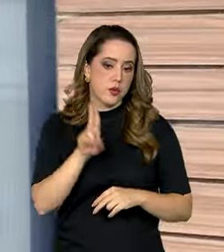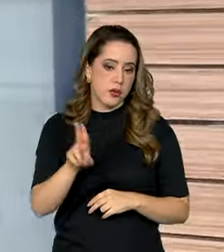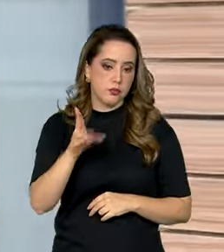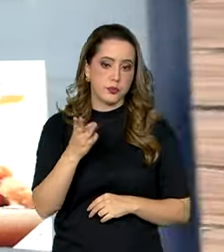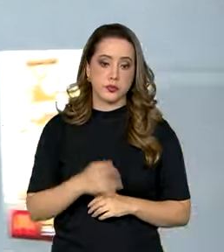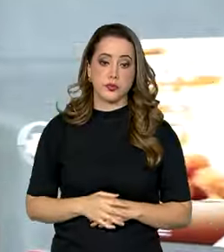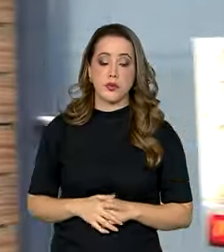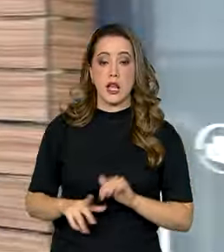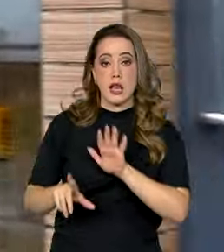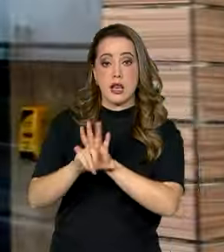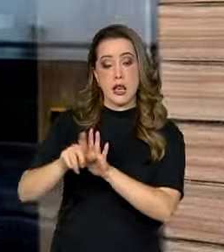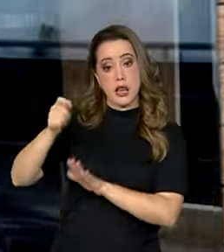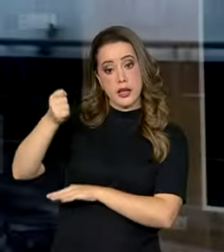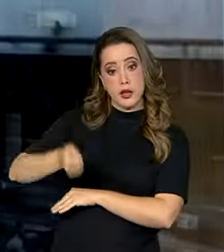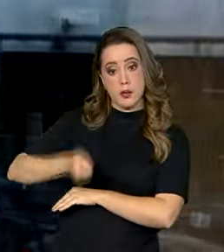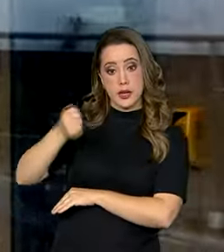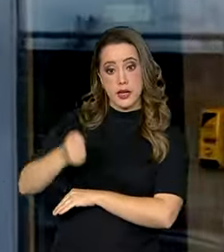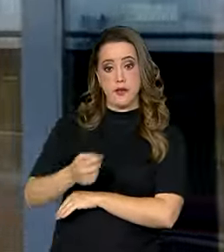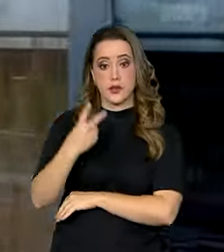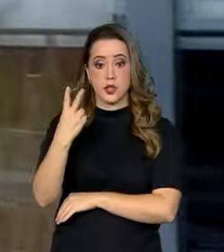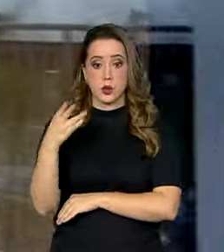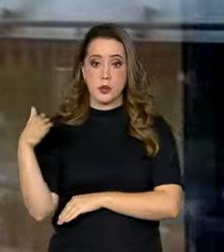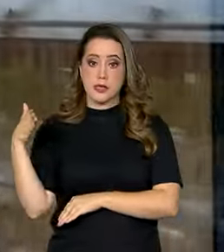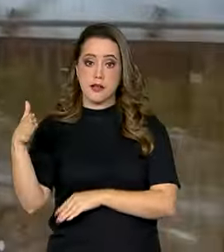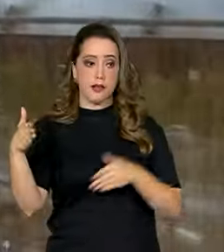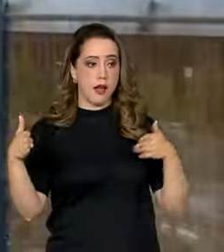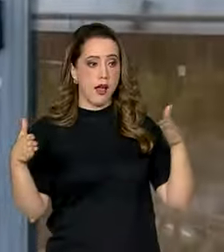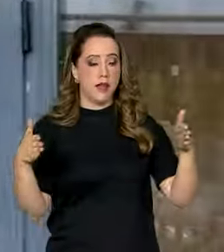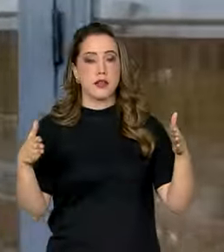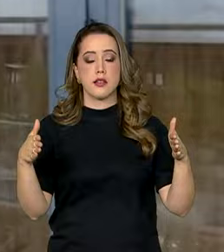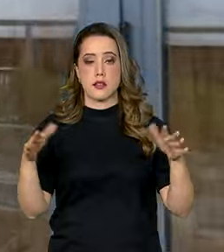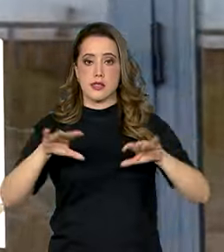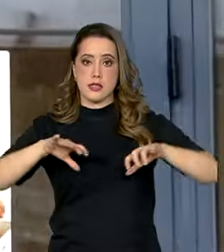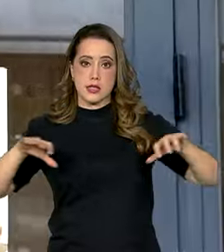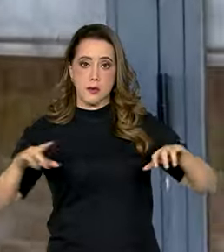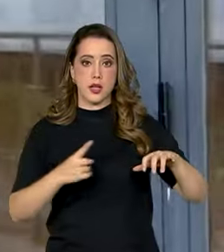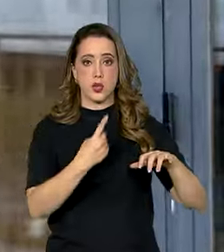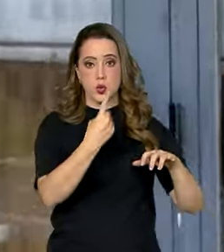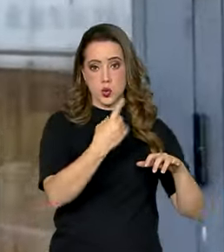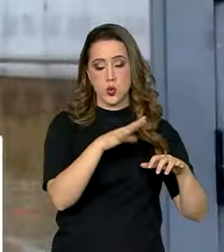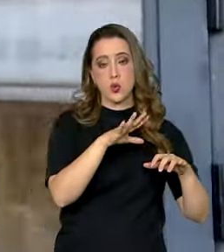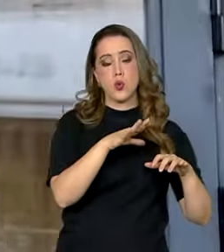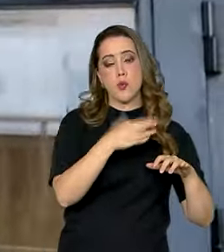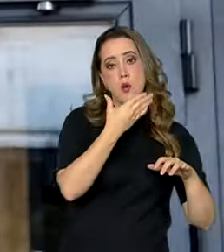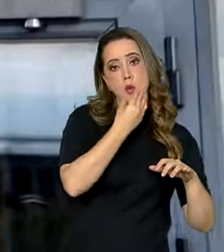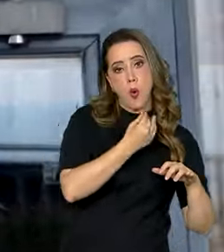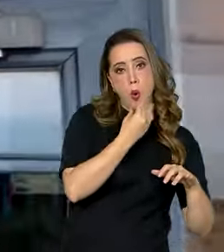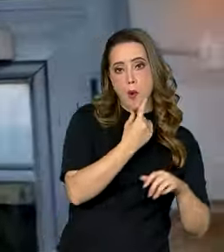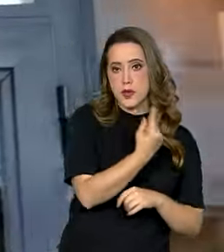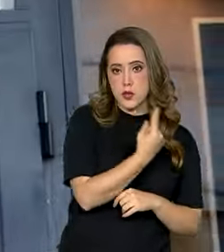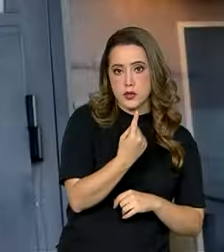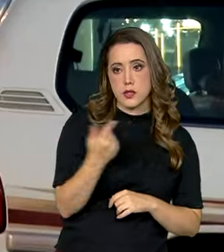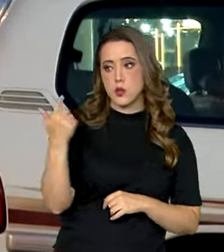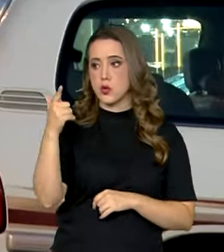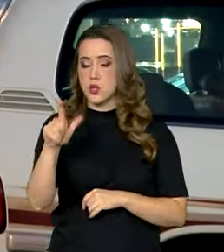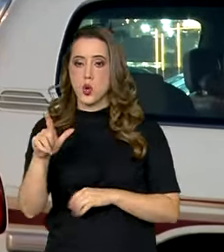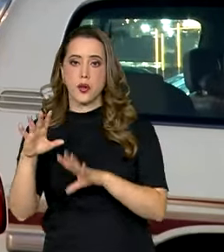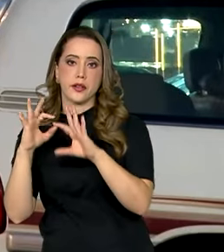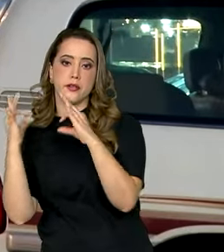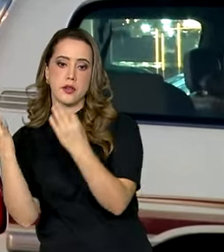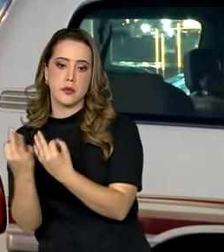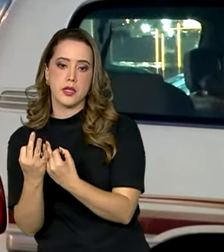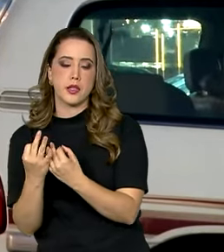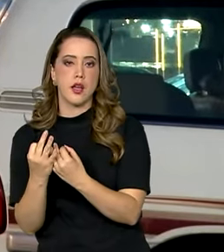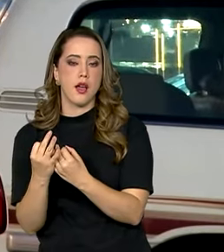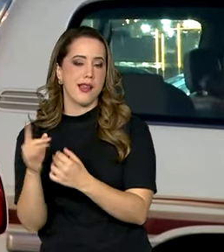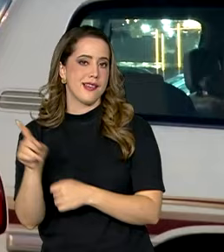estabelecimentos a terem duas entradas separadas, uma para famílias e outra apenas para homens, foi revogada. Todas